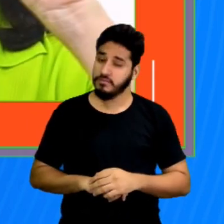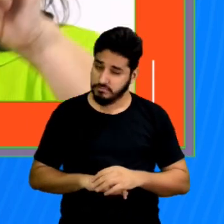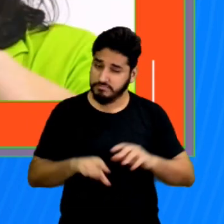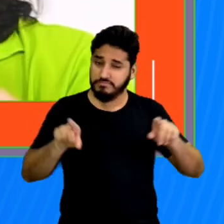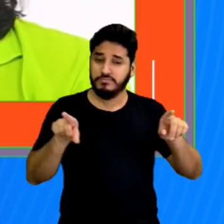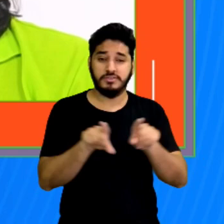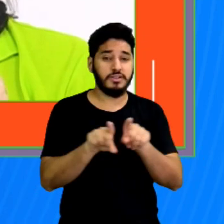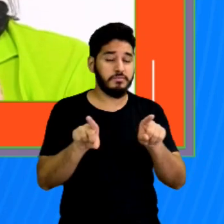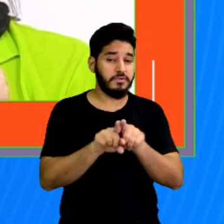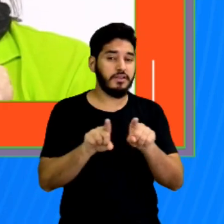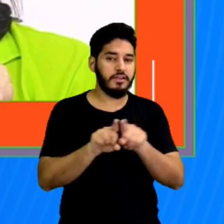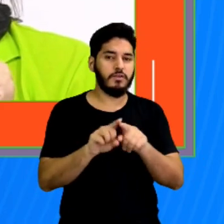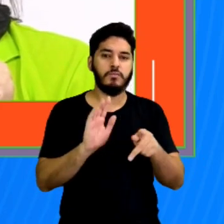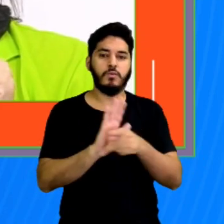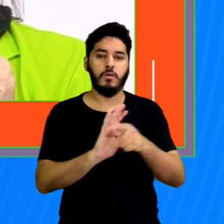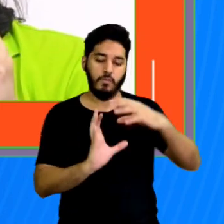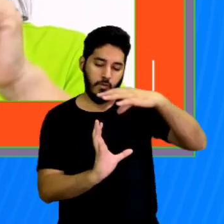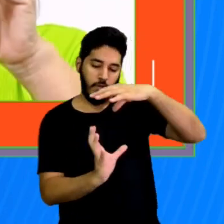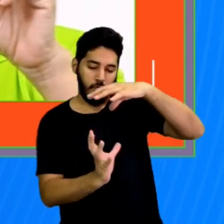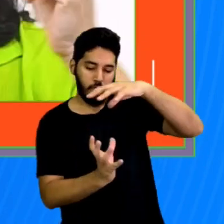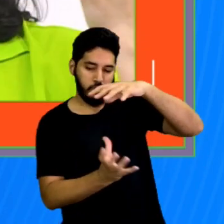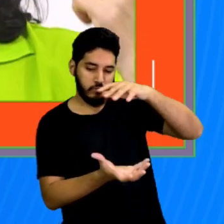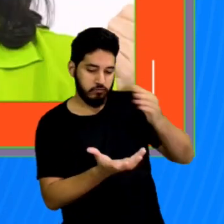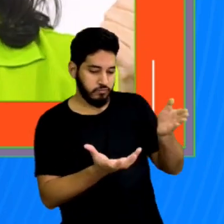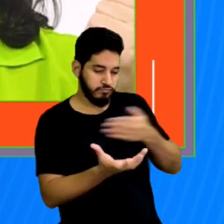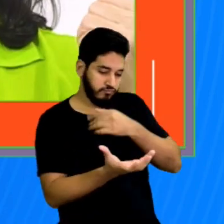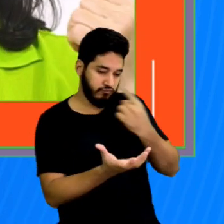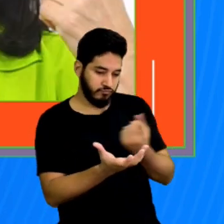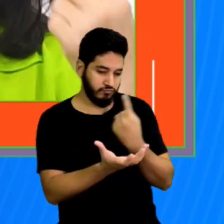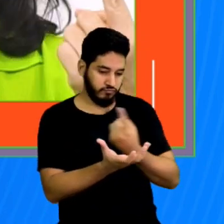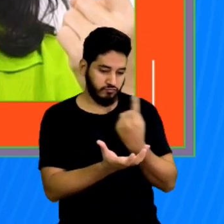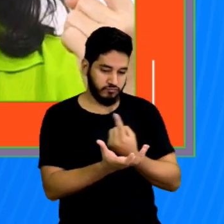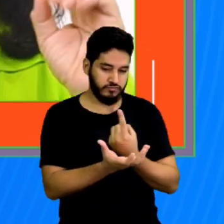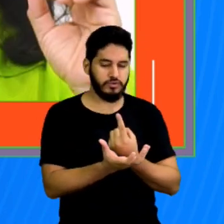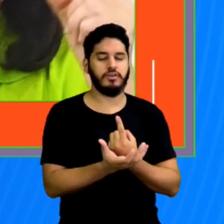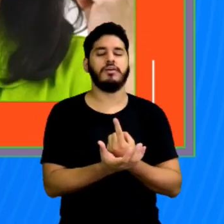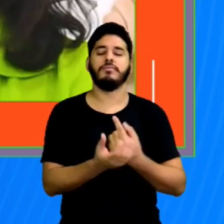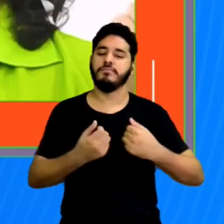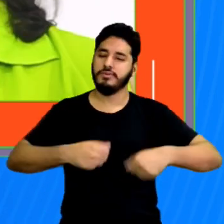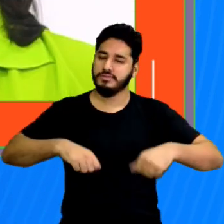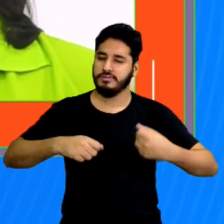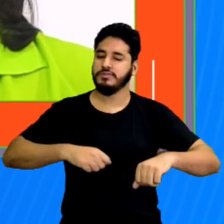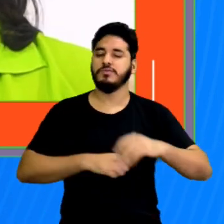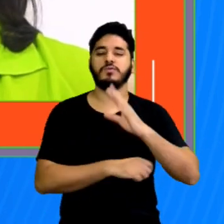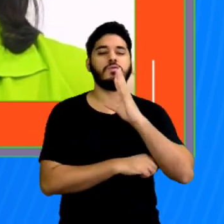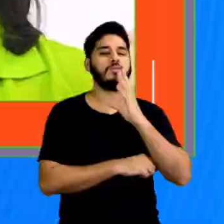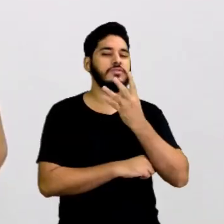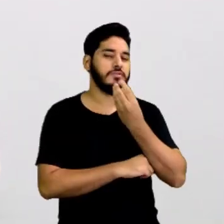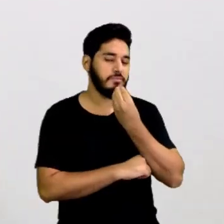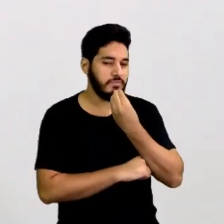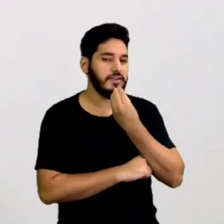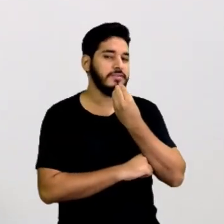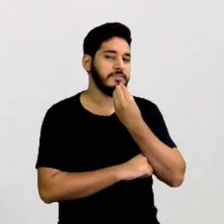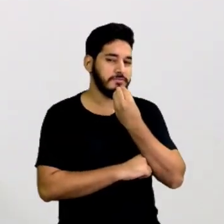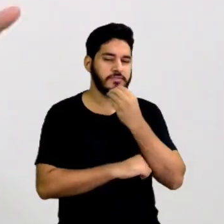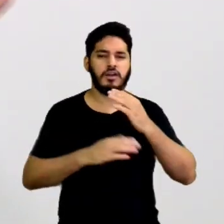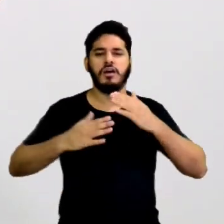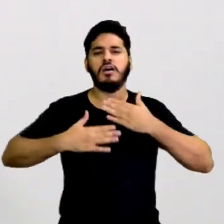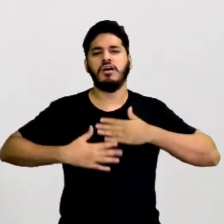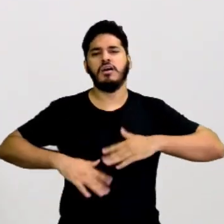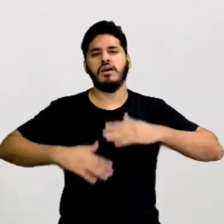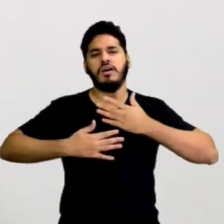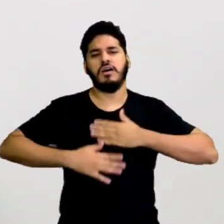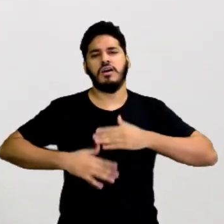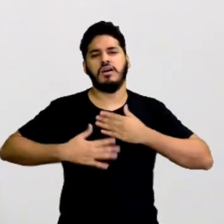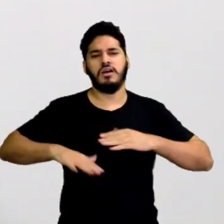o globo terrestre. Foi necessário conhecimento até de geografia. Calma, minha